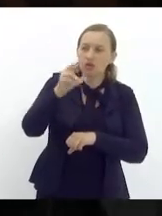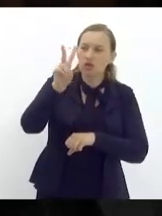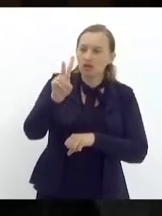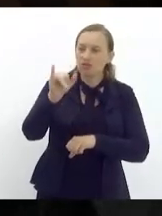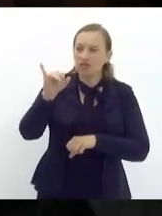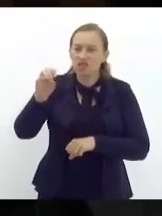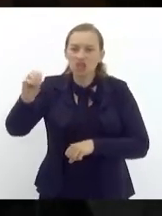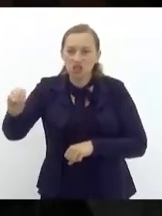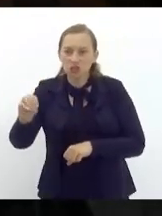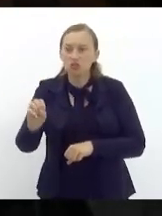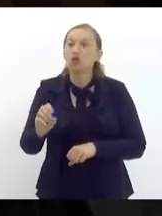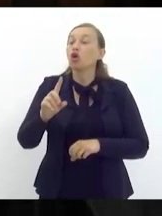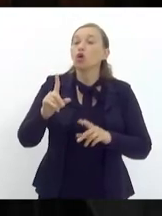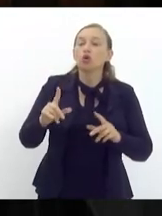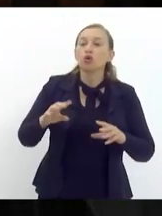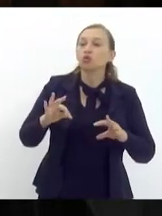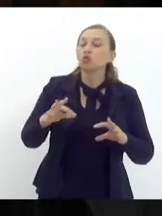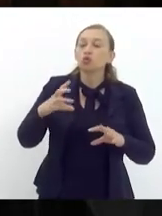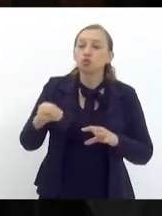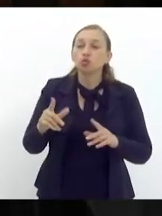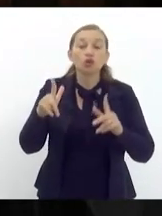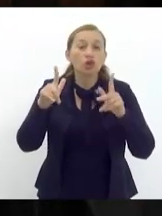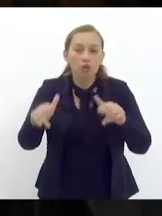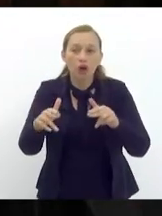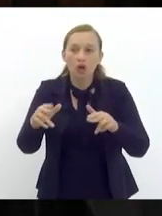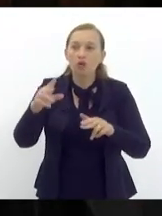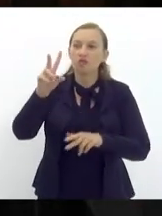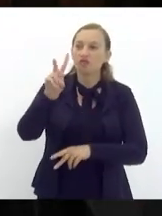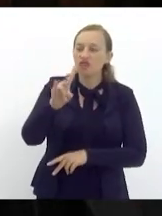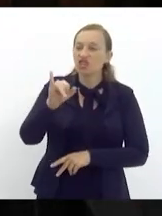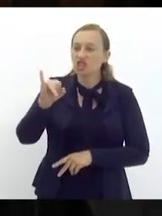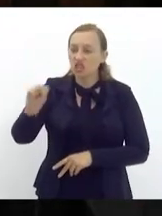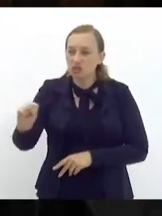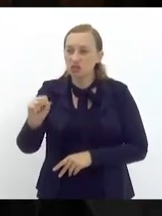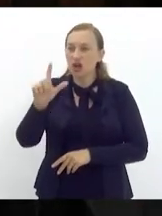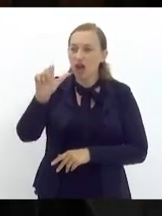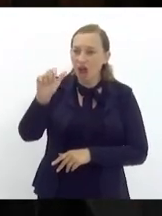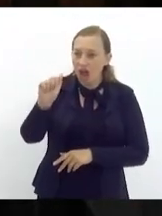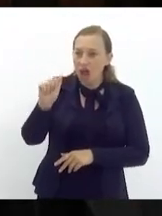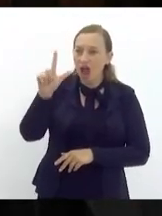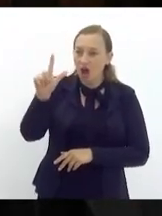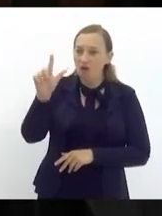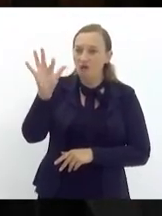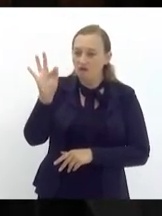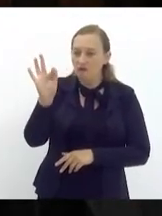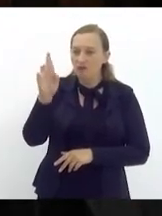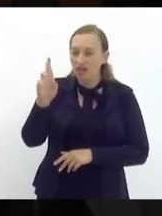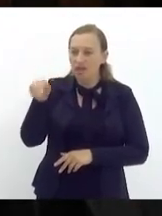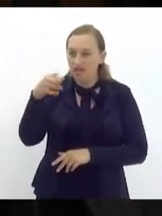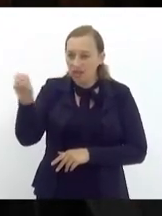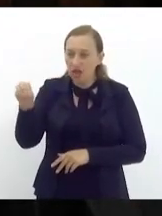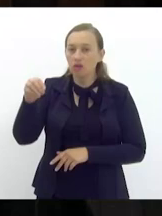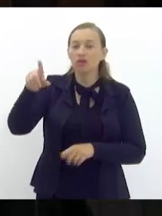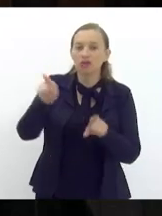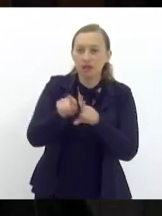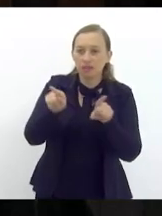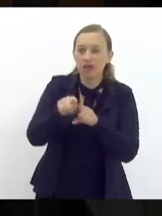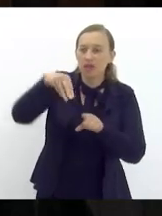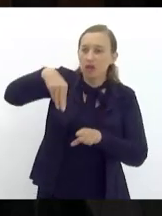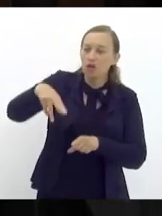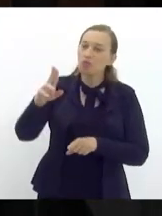saco Alfredão doutor Vinícius e Murilo eu não tenho rabo preso com ninguém por isso que eu estou aqui vindo denunciar